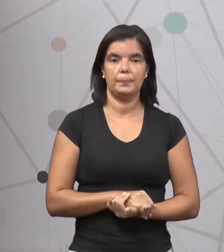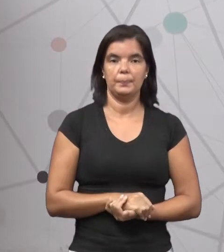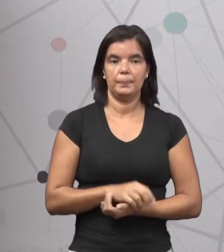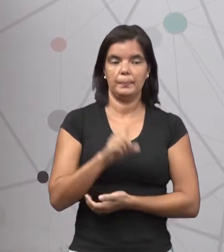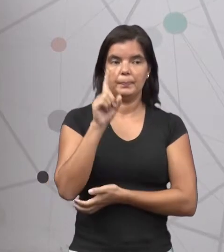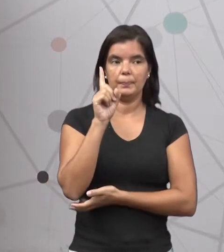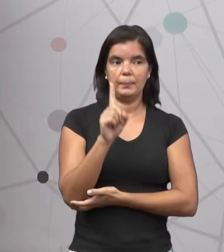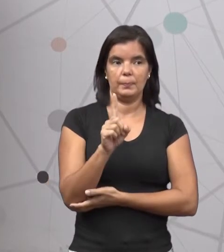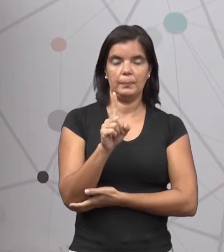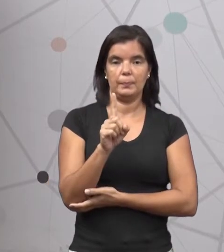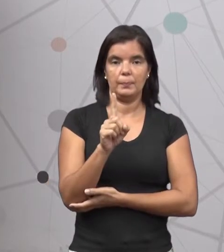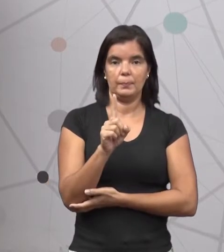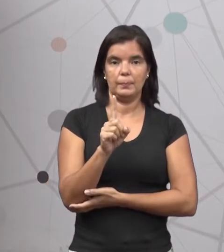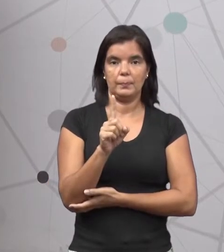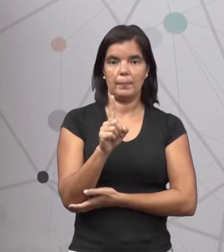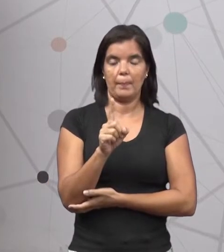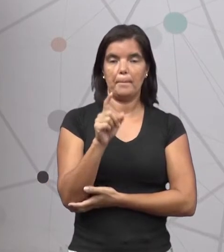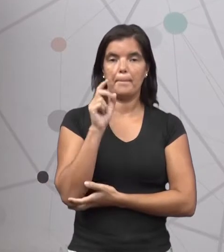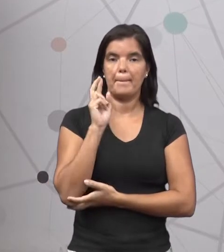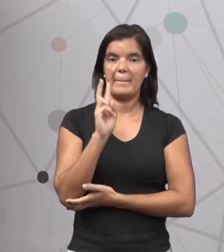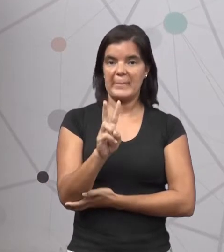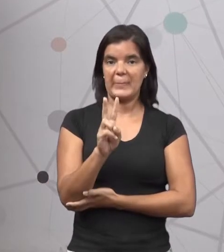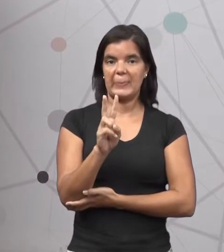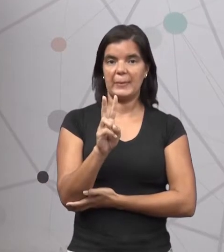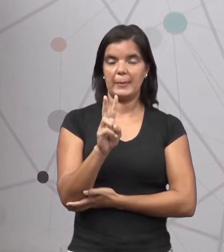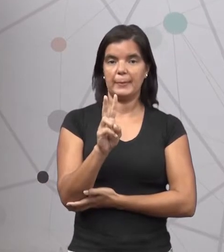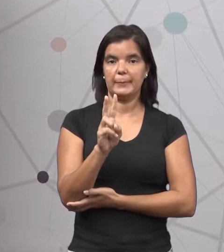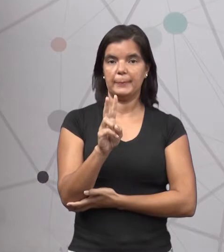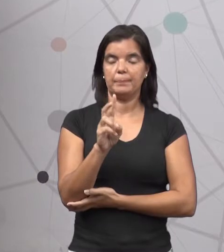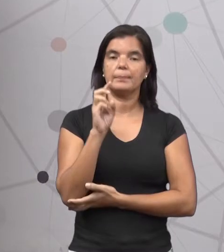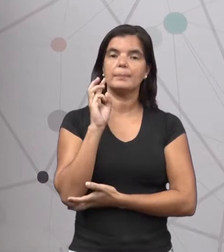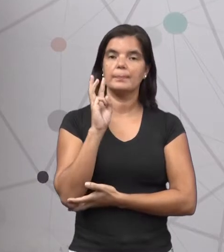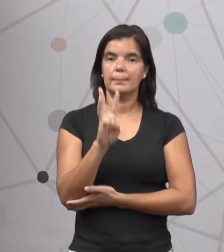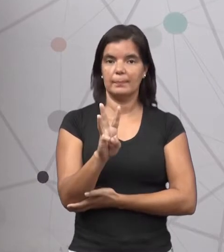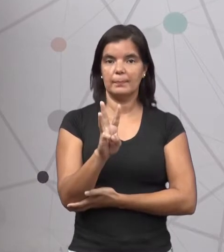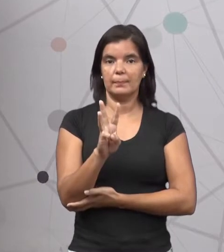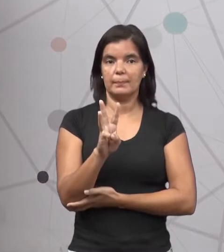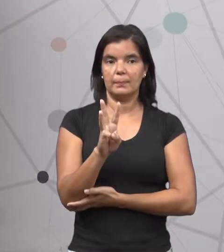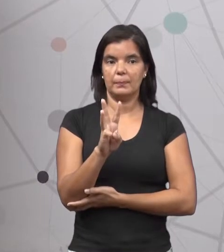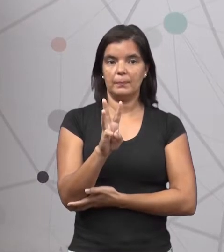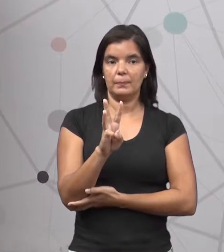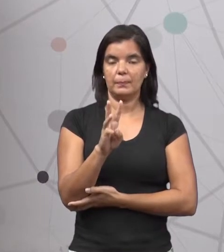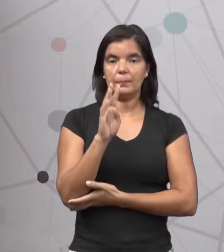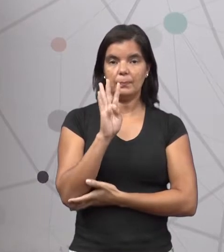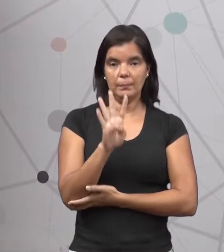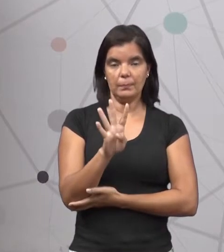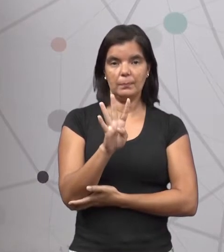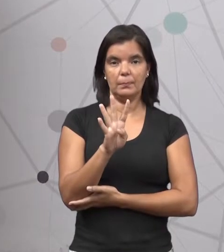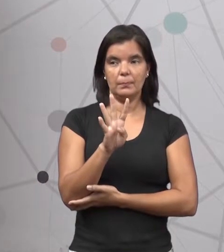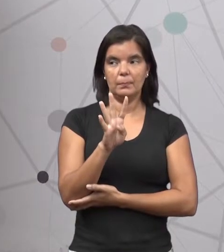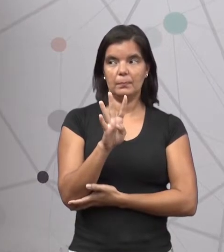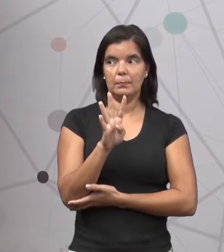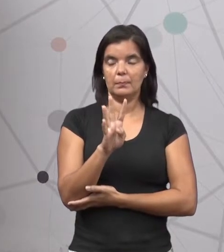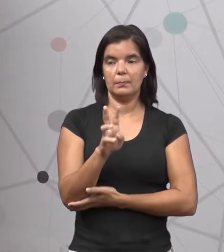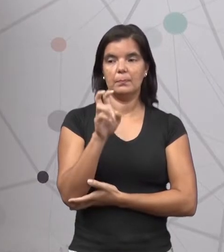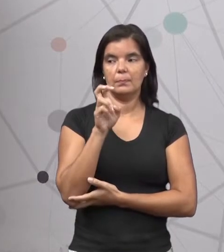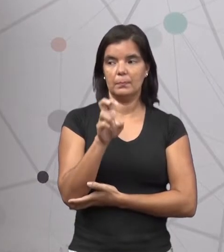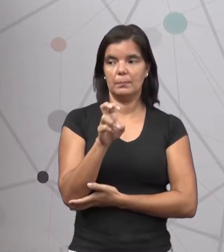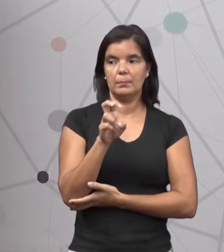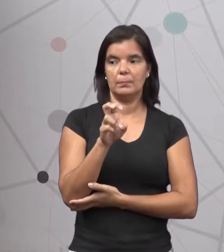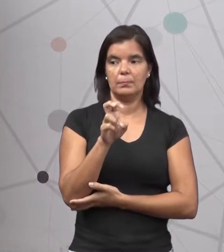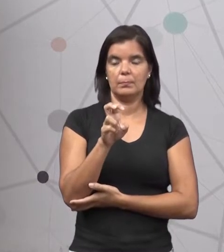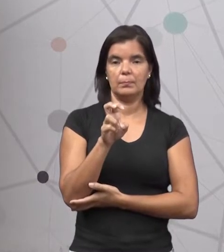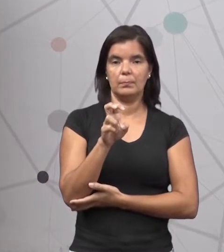Um, dois, três, quatro, cinco,